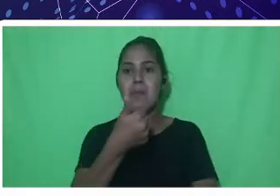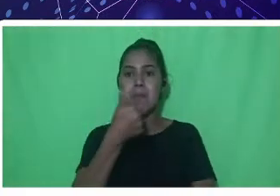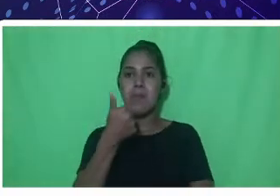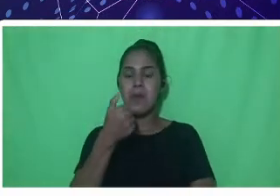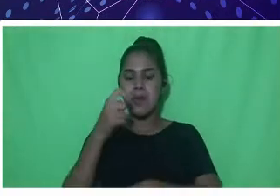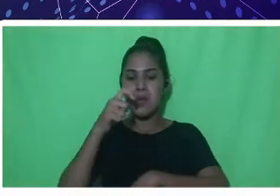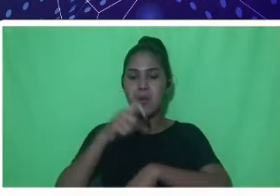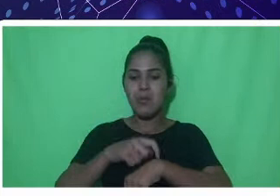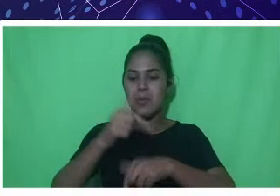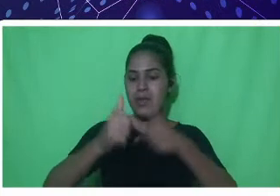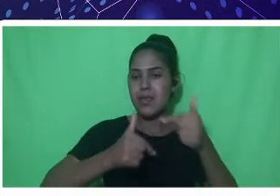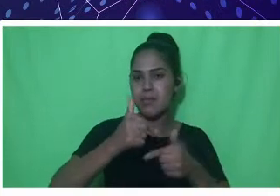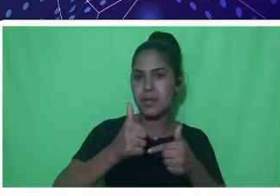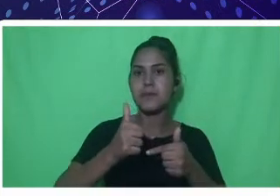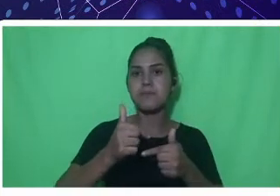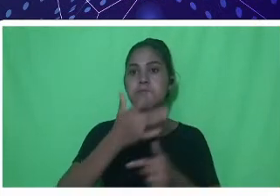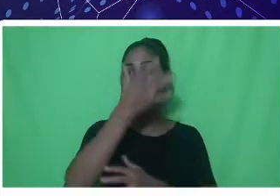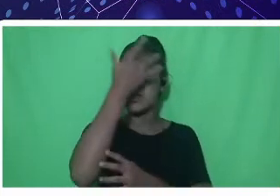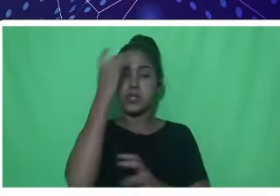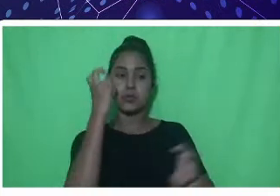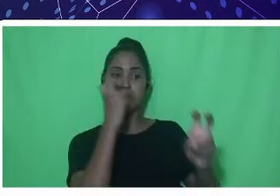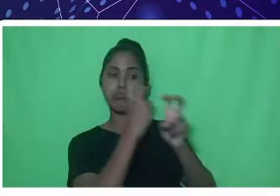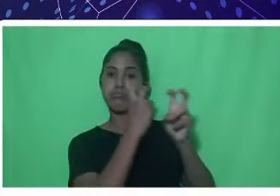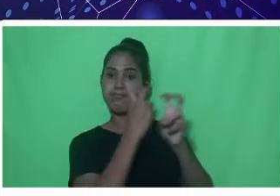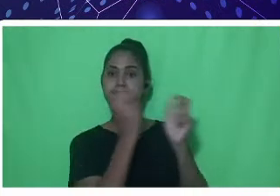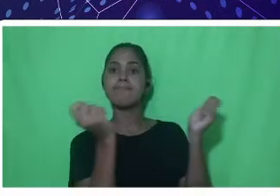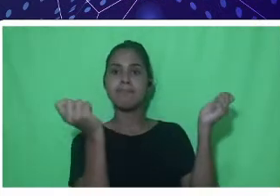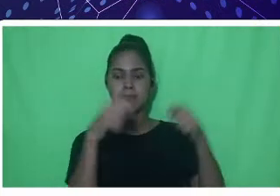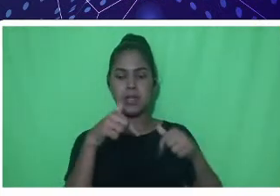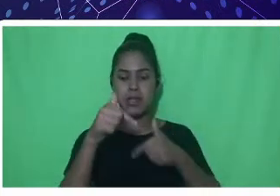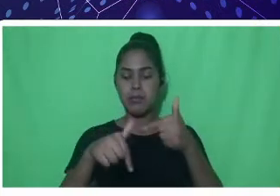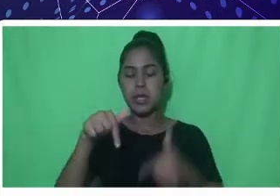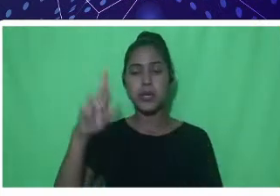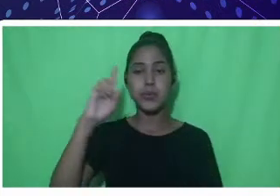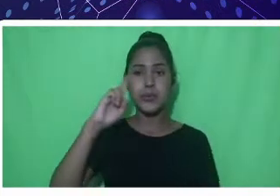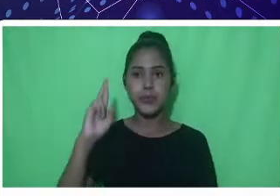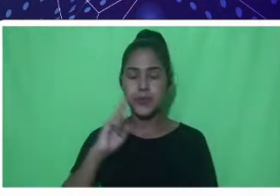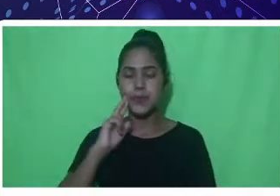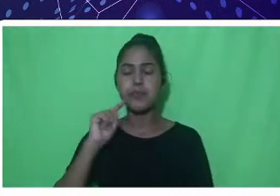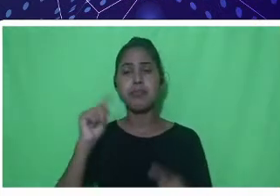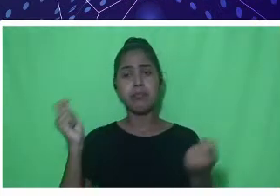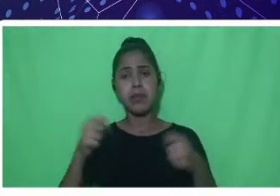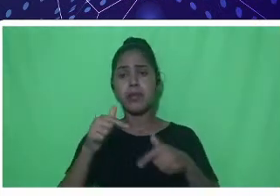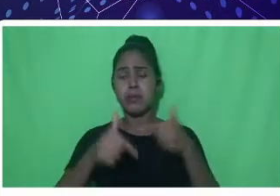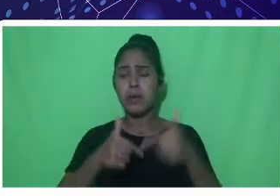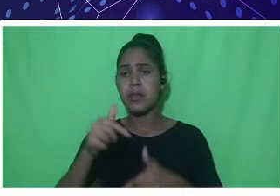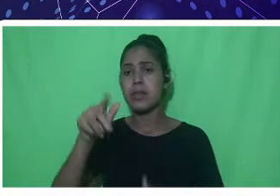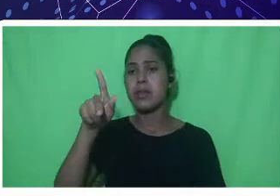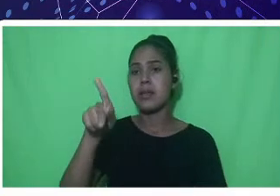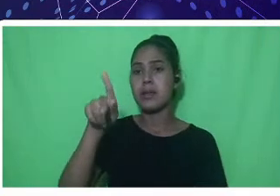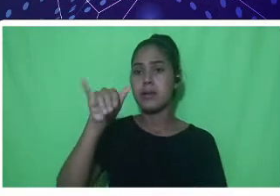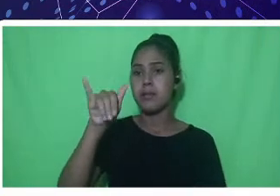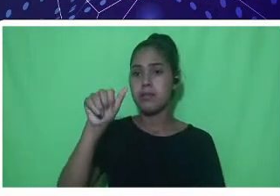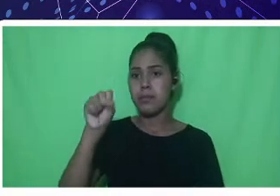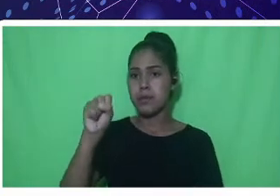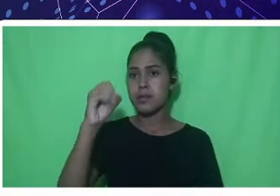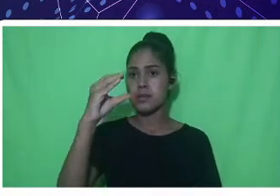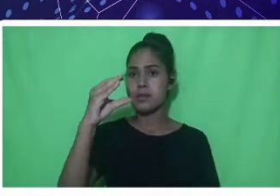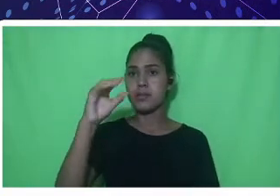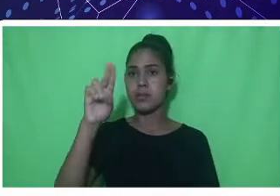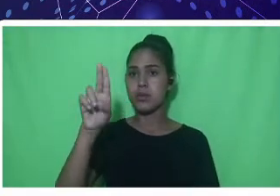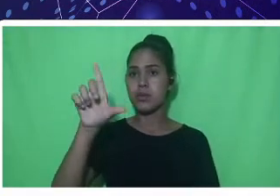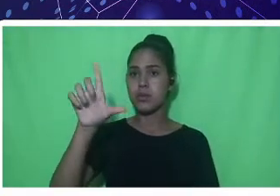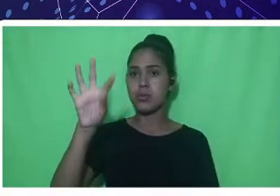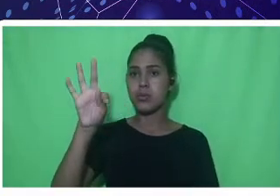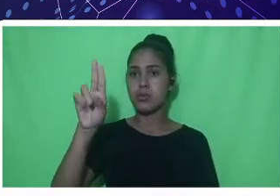pesca vir trabalhar, atuar, seja na piscicultura e também na pesca. Então, eu coloquei esses números assim, só para